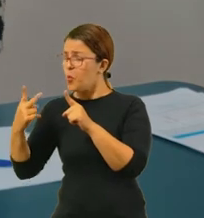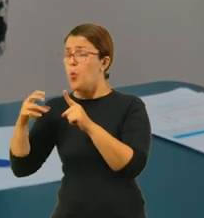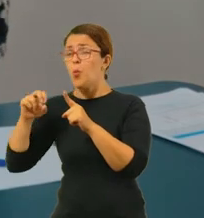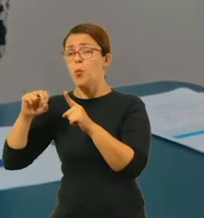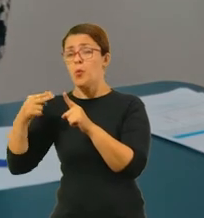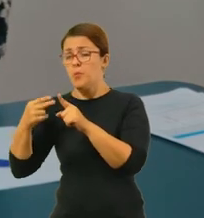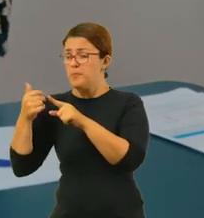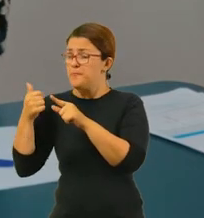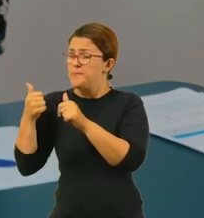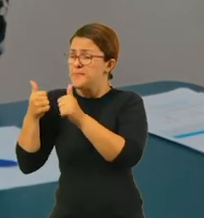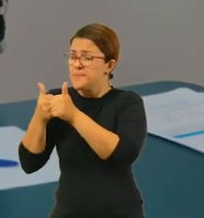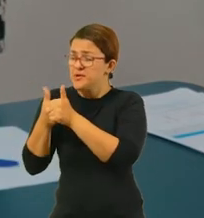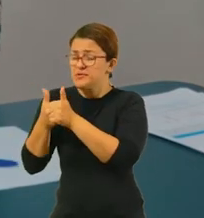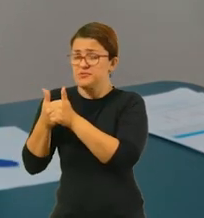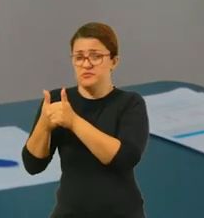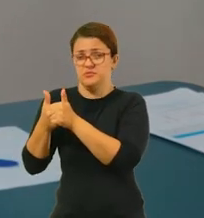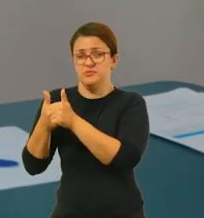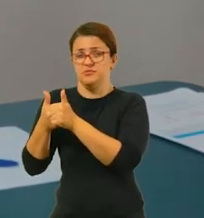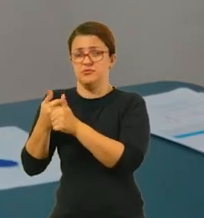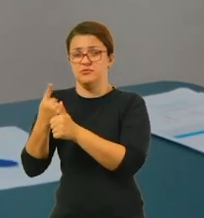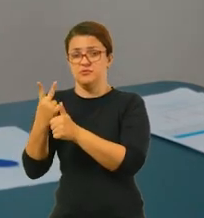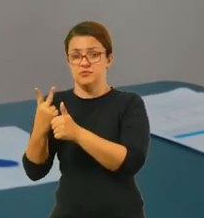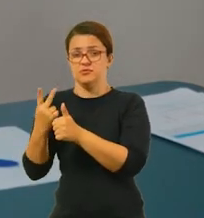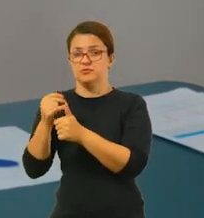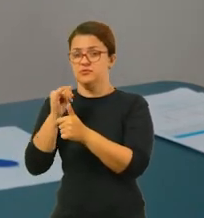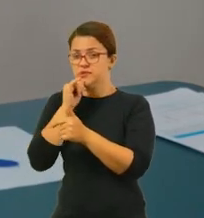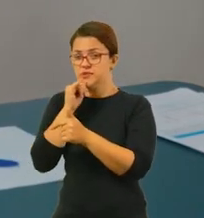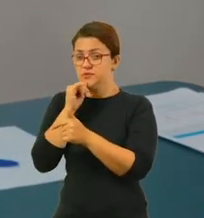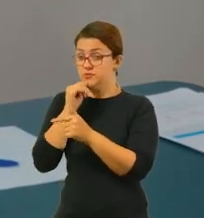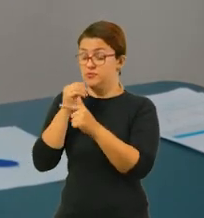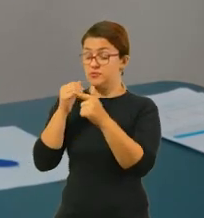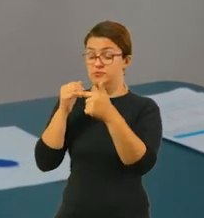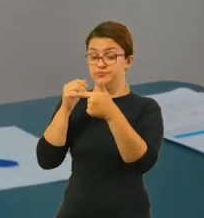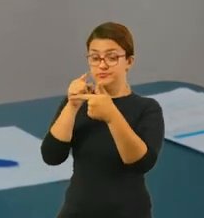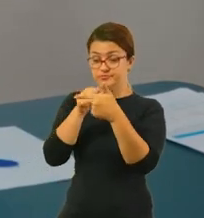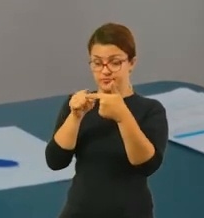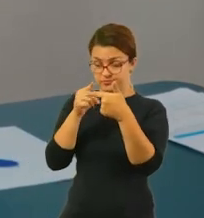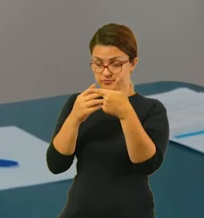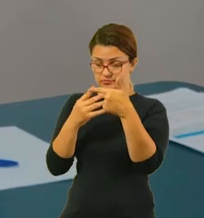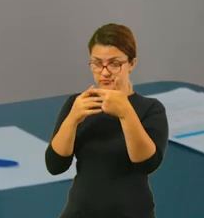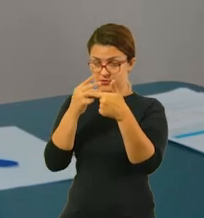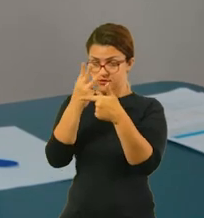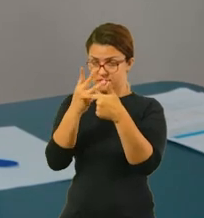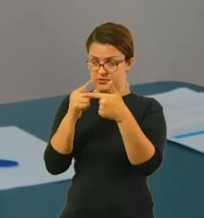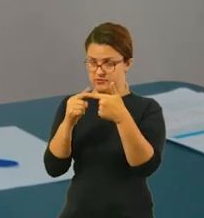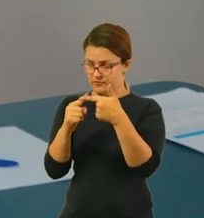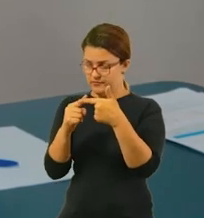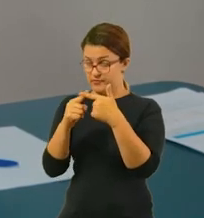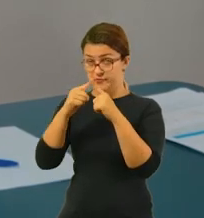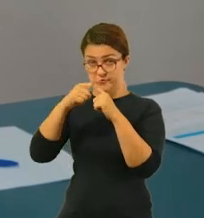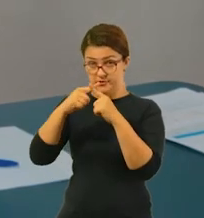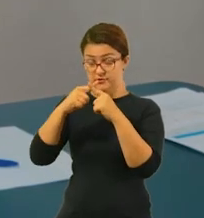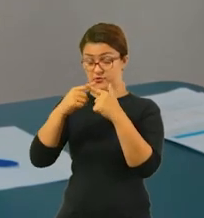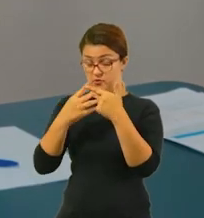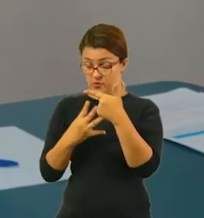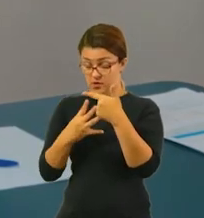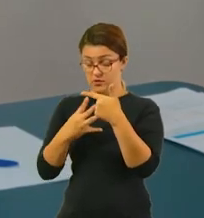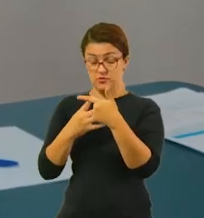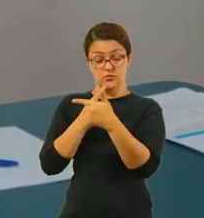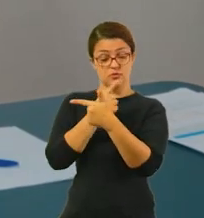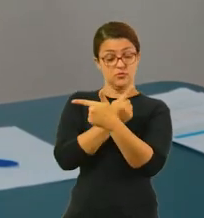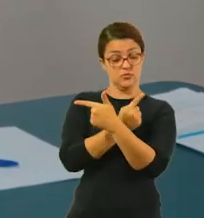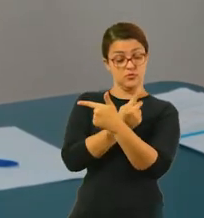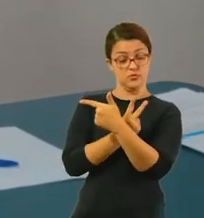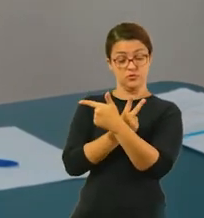chega mais próximo de 12? Se eu fizer 3 vezes o 4, vai dar 12. Então, é o 4. O 4 é o meu quociente.